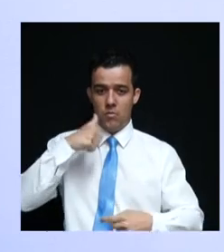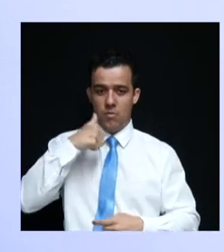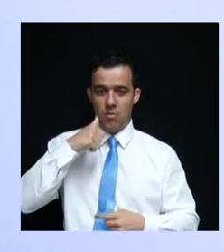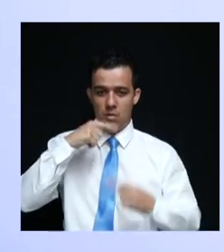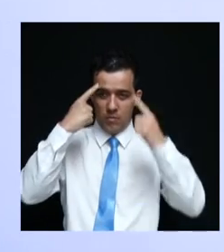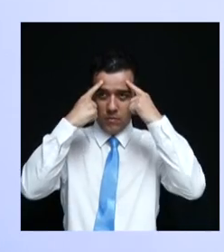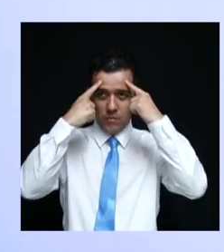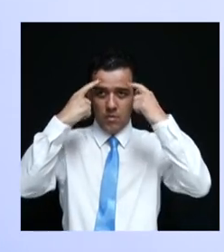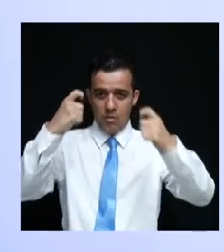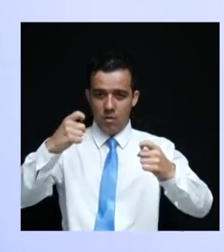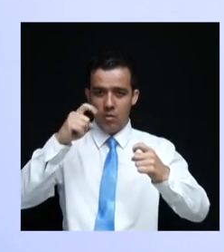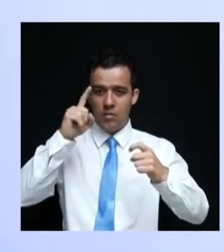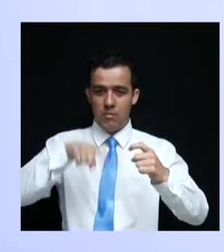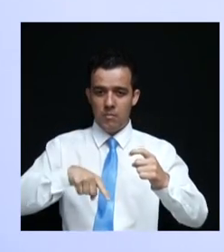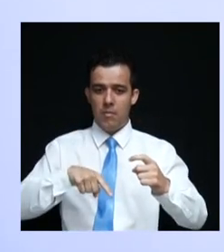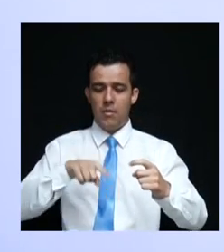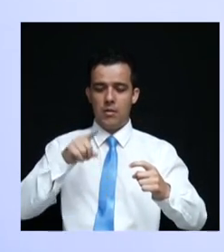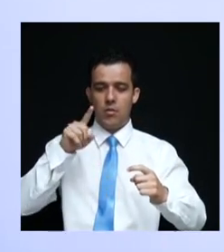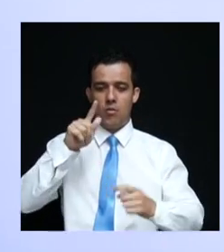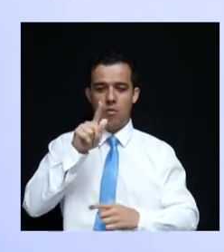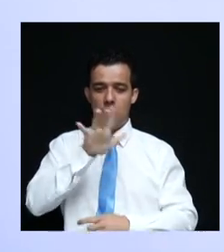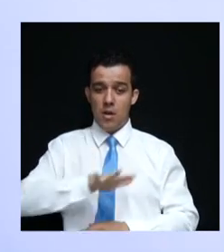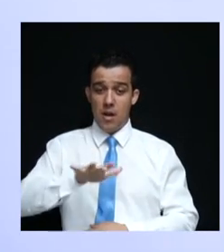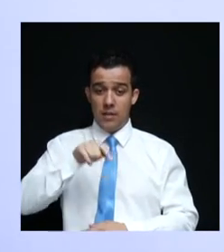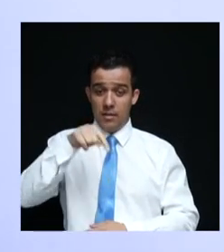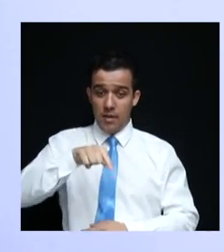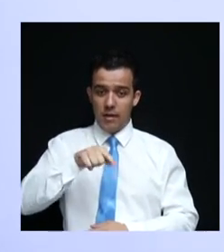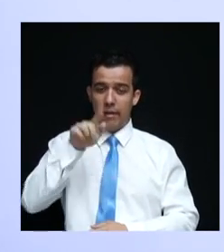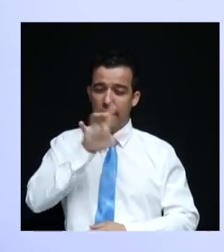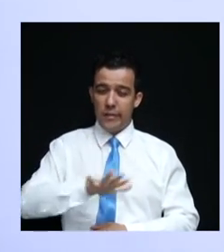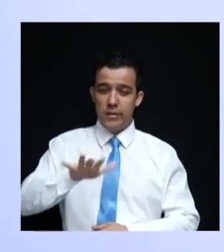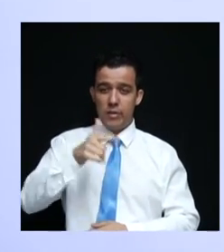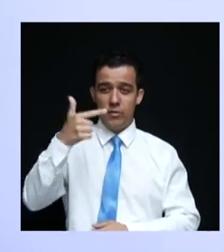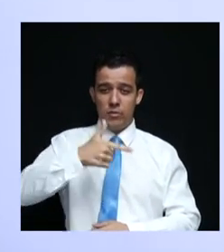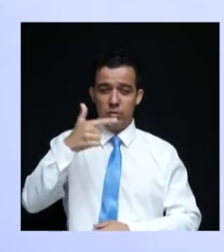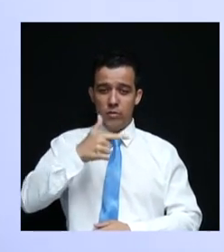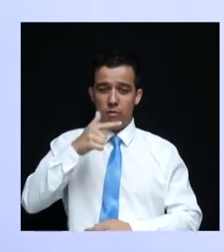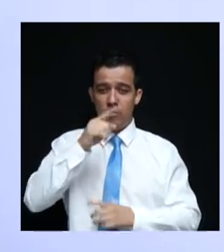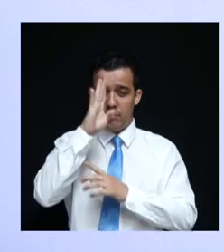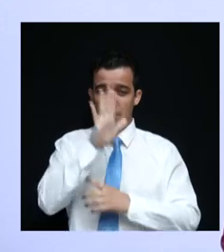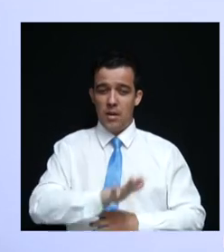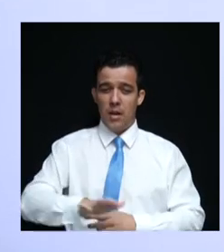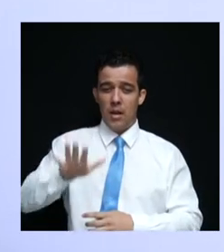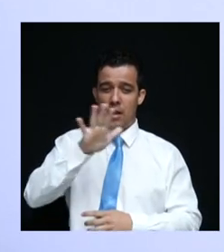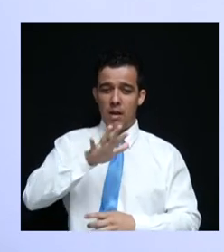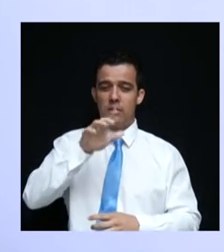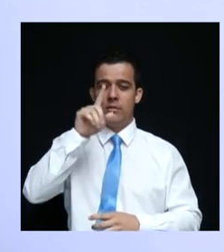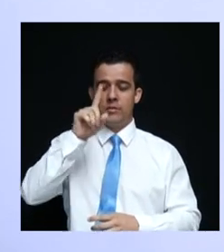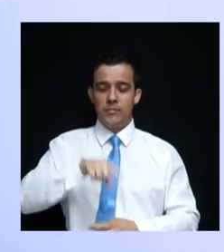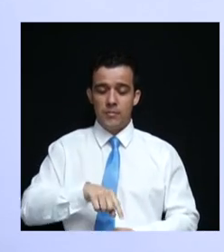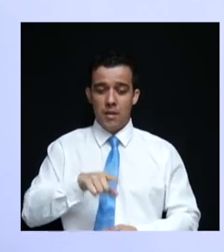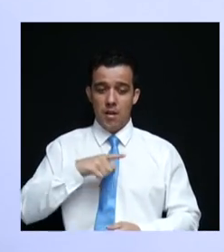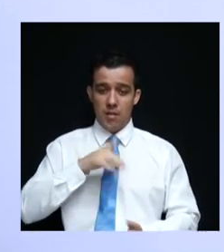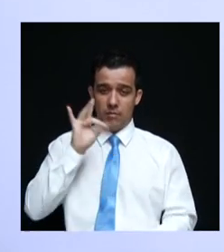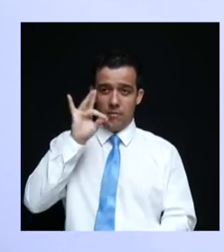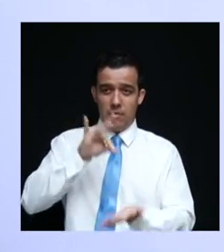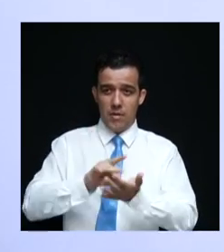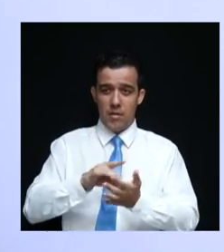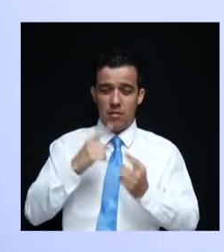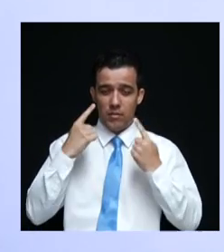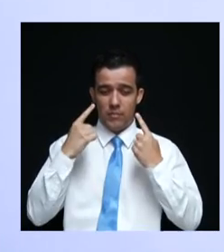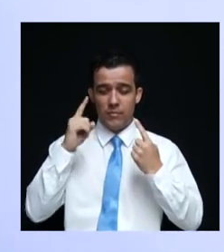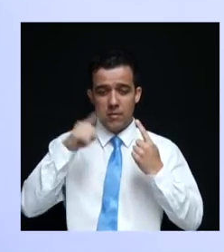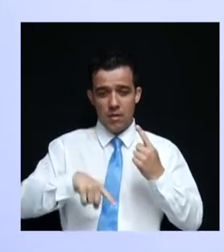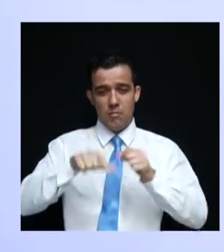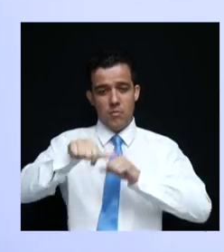Goiás, porque Goiás, infelizmente, está empatada em segundo lugar no mapa do feminicídio. E nós precisamos verdadeiramente reverter